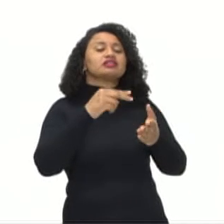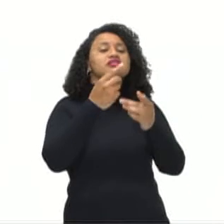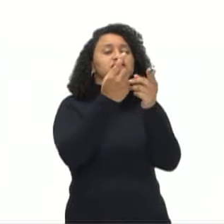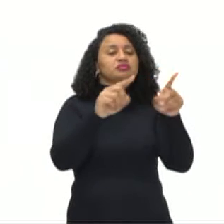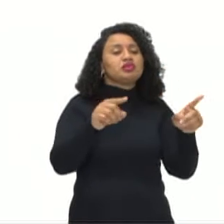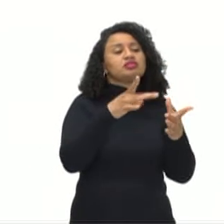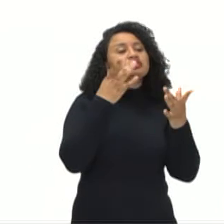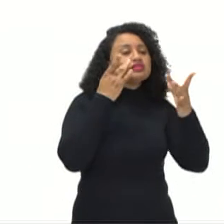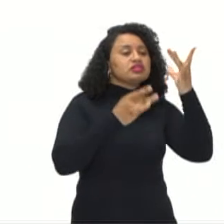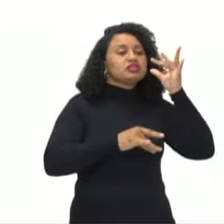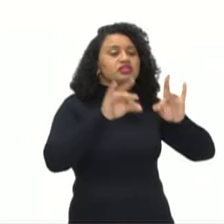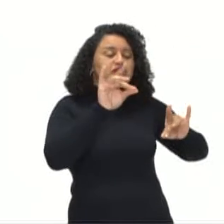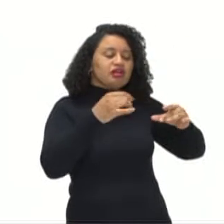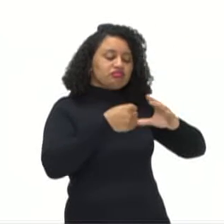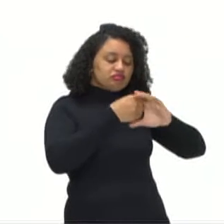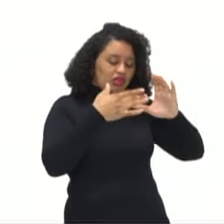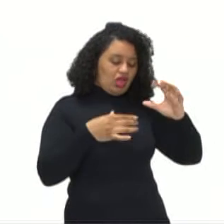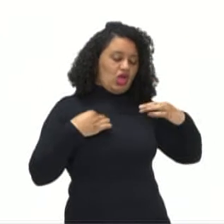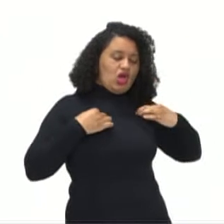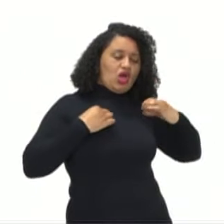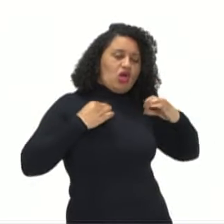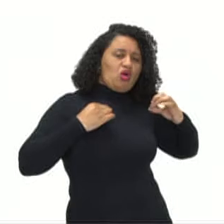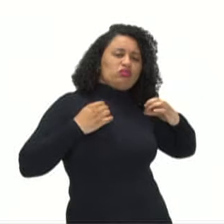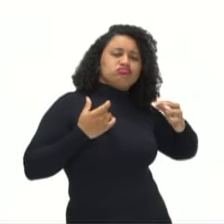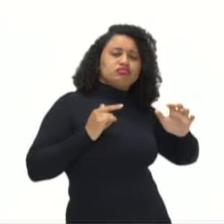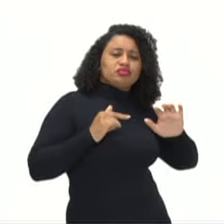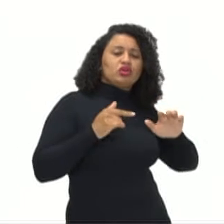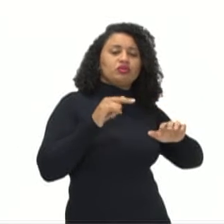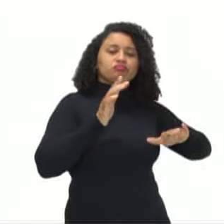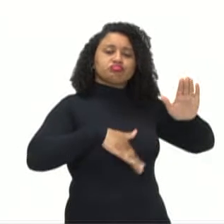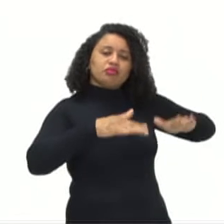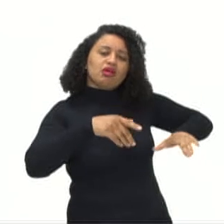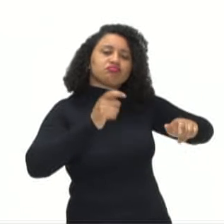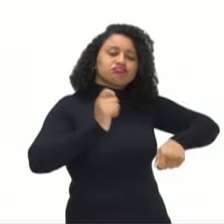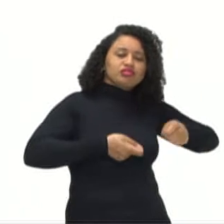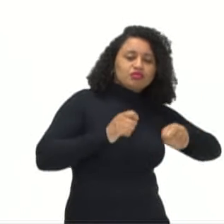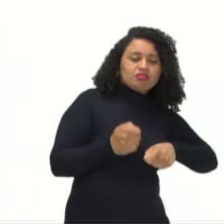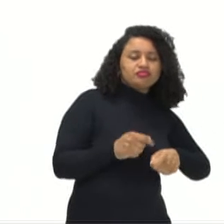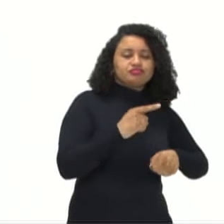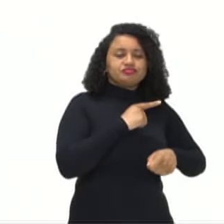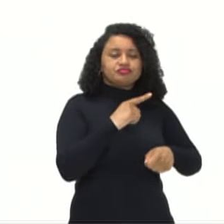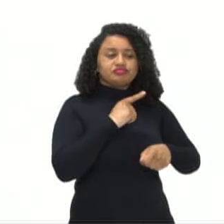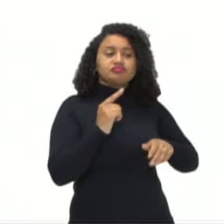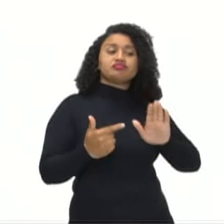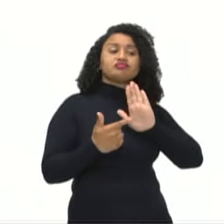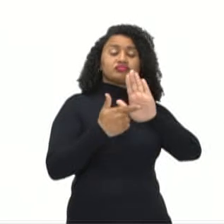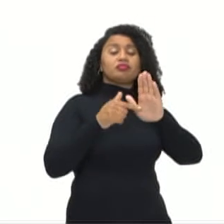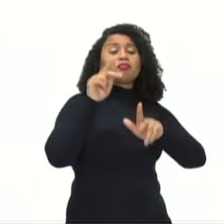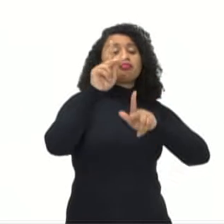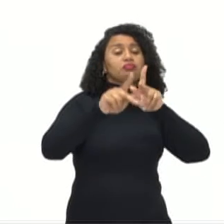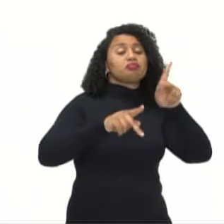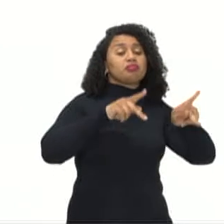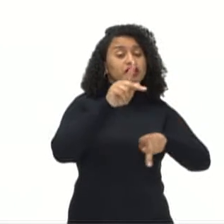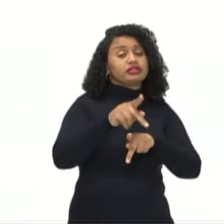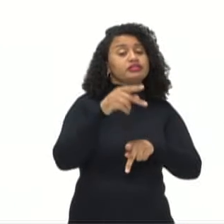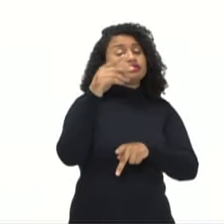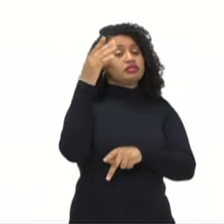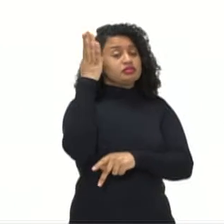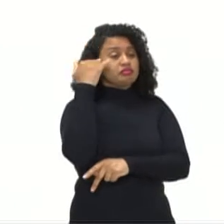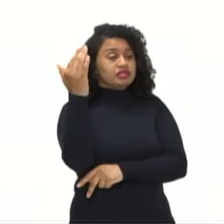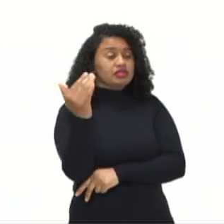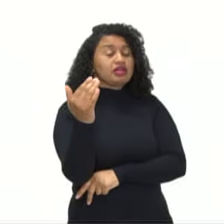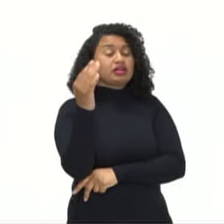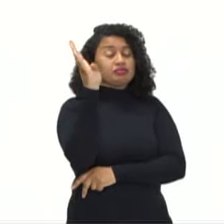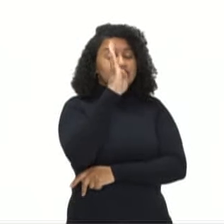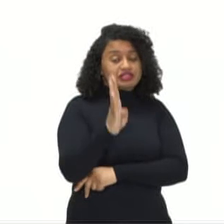teatro, né, a questão da caracterização ali, a batida do tambor, né? Então, manifestação popular brasileira que envolve música e dança,